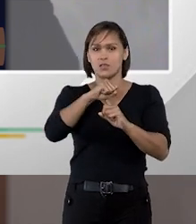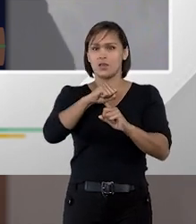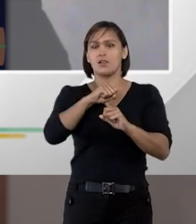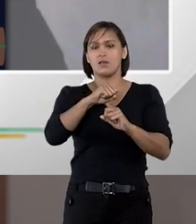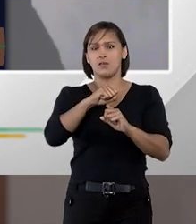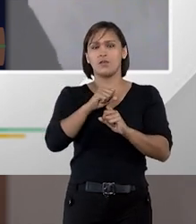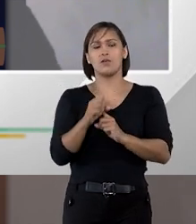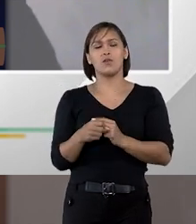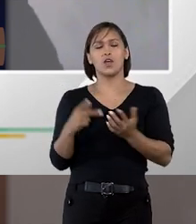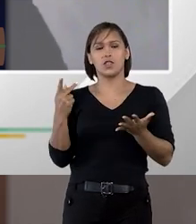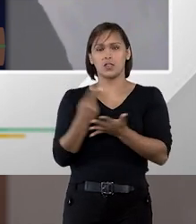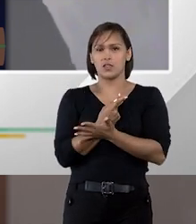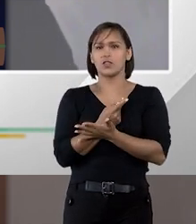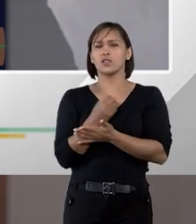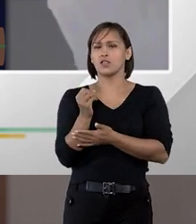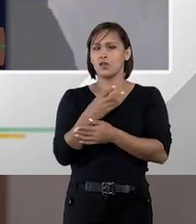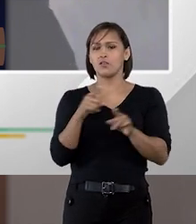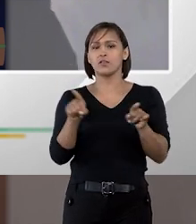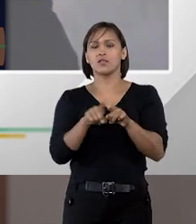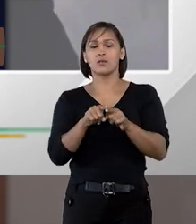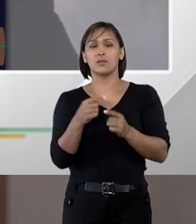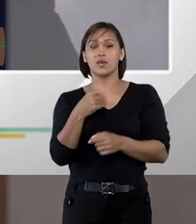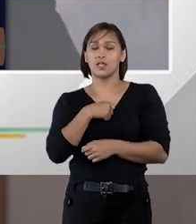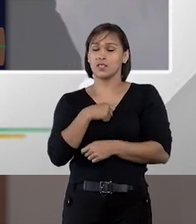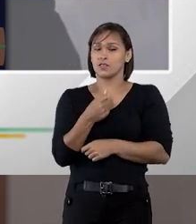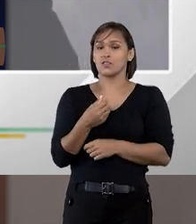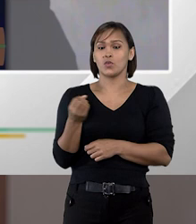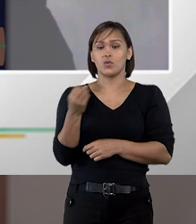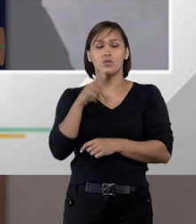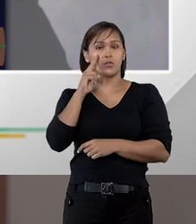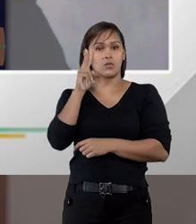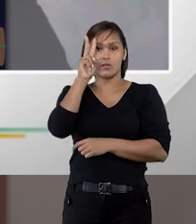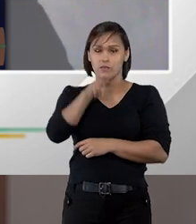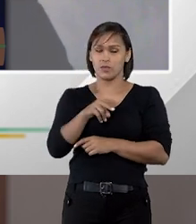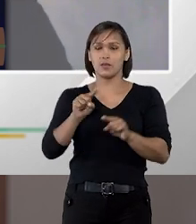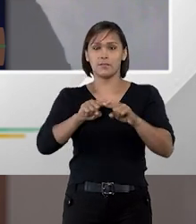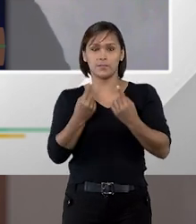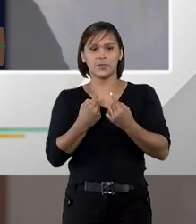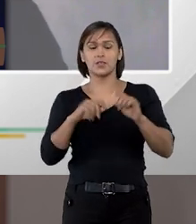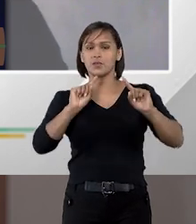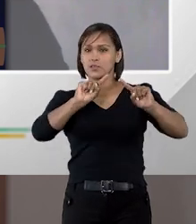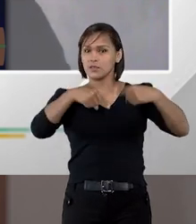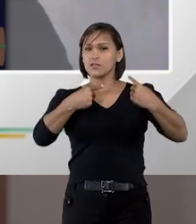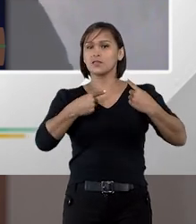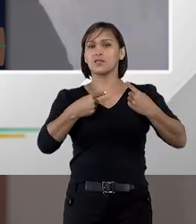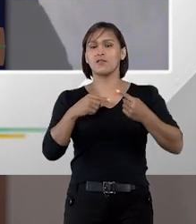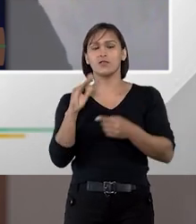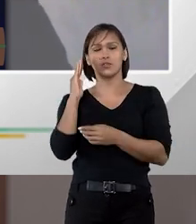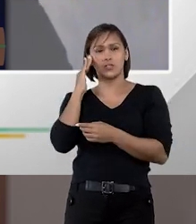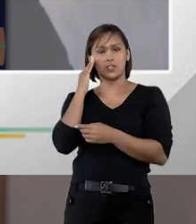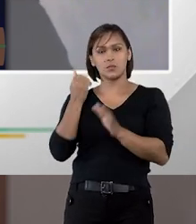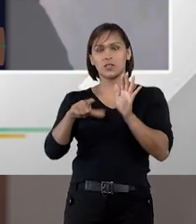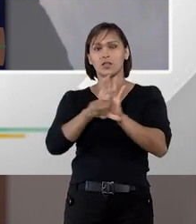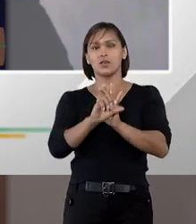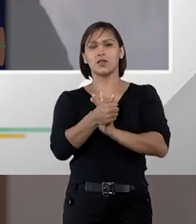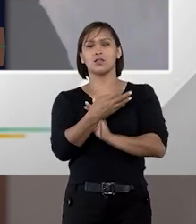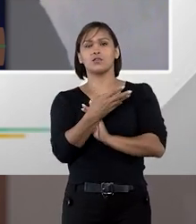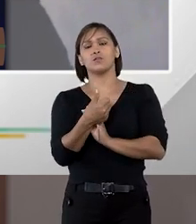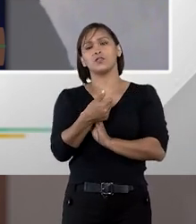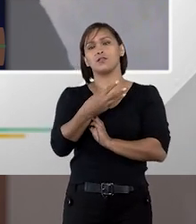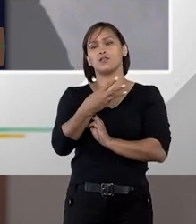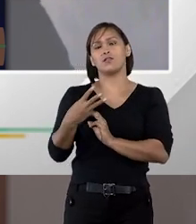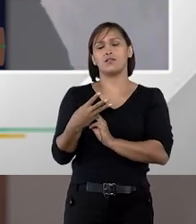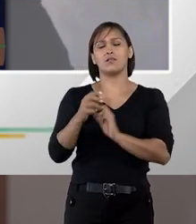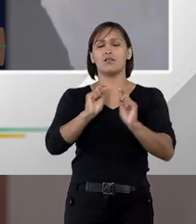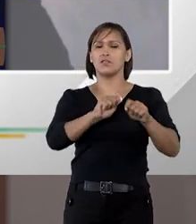uma nova realidade que exige portanto um novo olhar então esse desafio de interpretação da lei 14